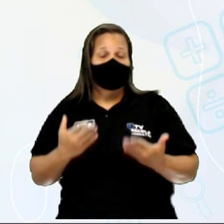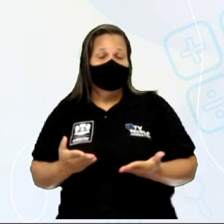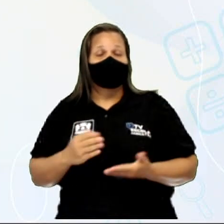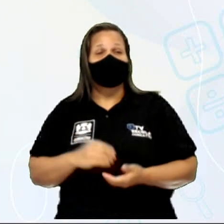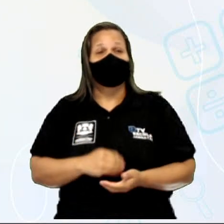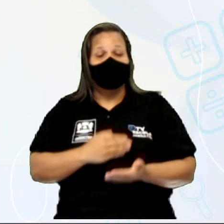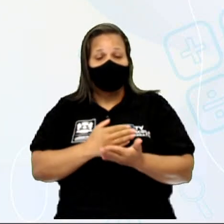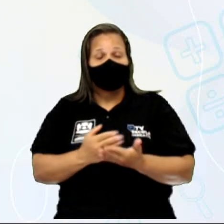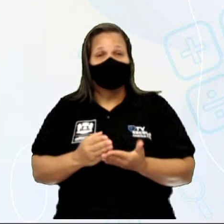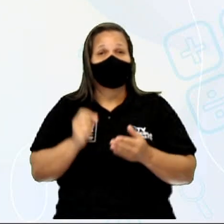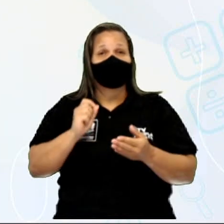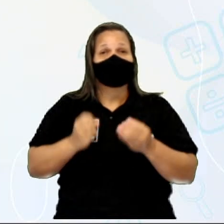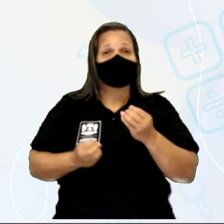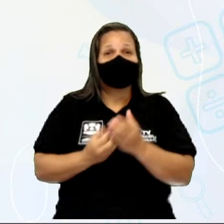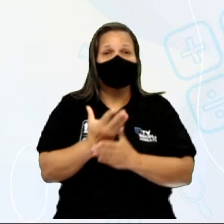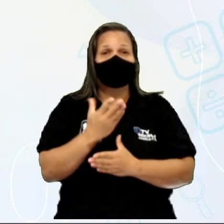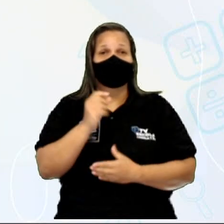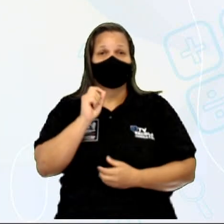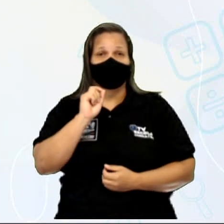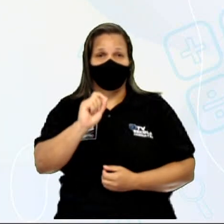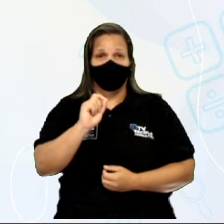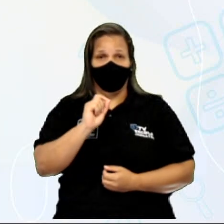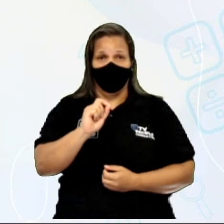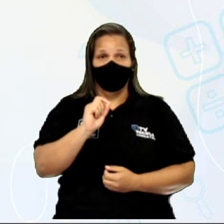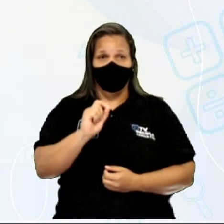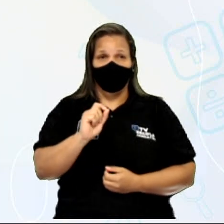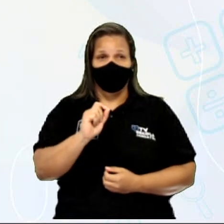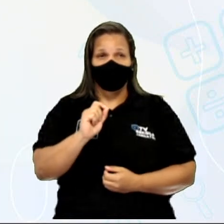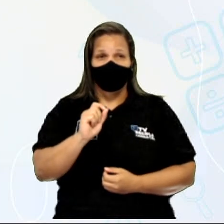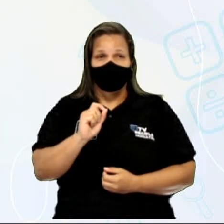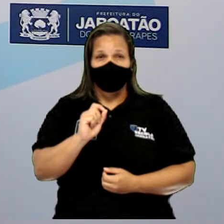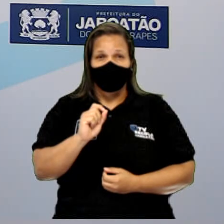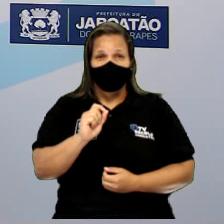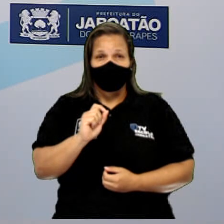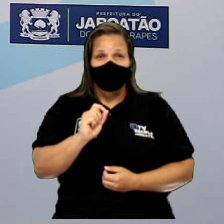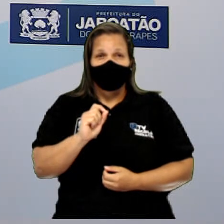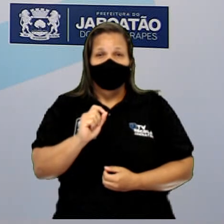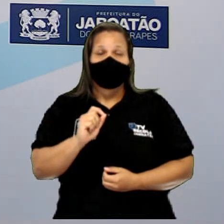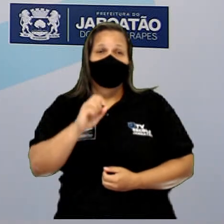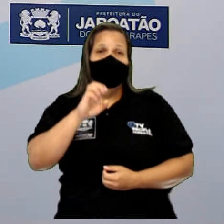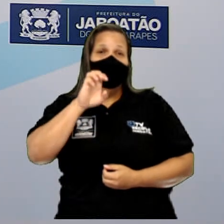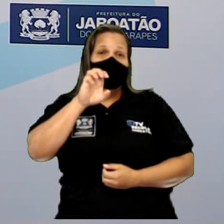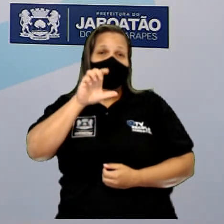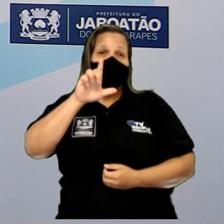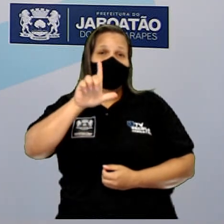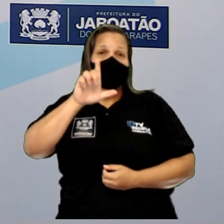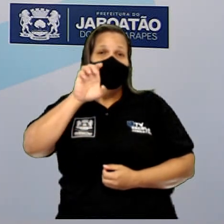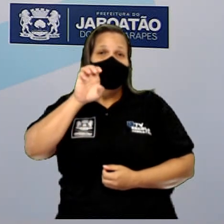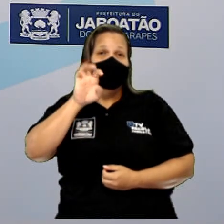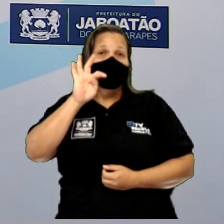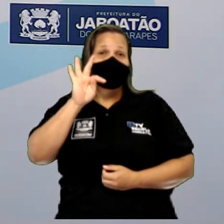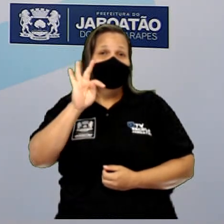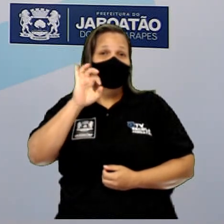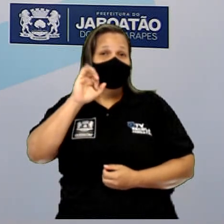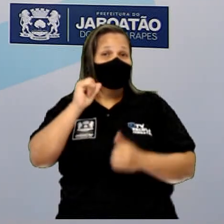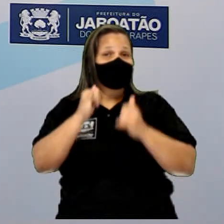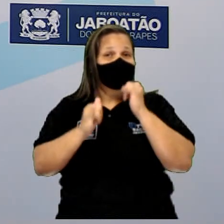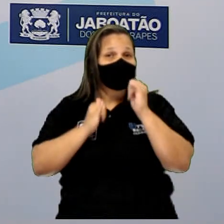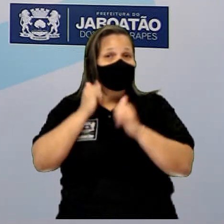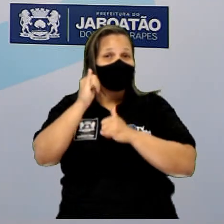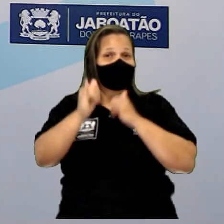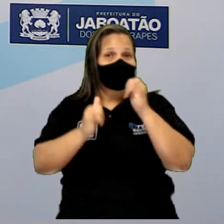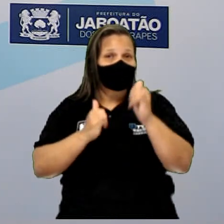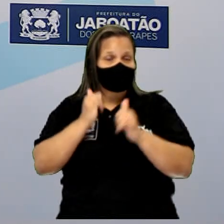ele descobre um fenômeno que ele chama de eletricidade animal. Ele observou que se botasse lá um metal